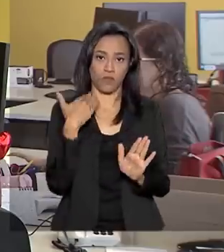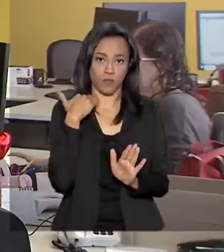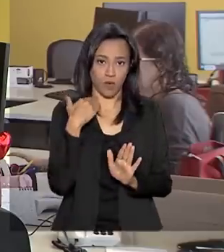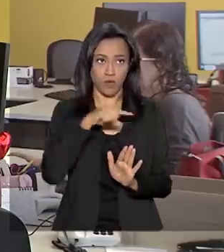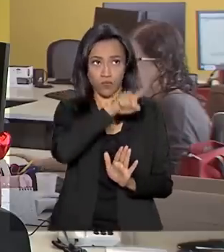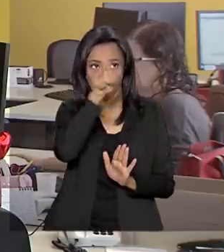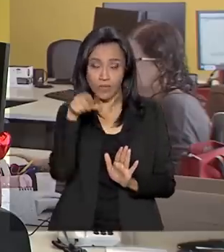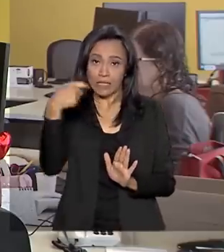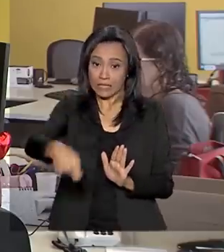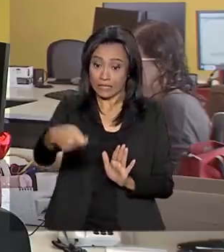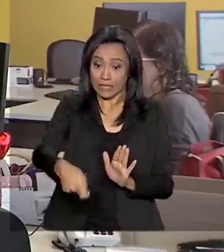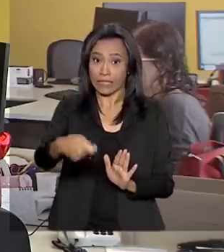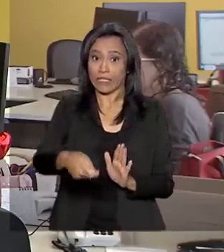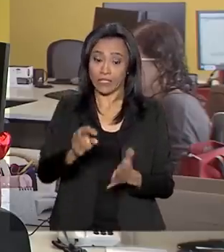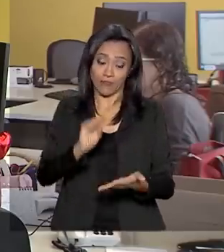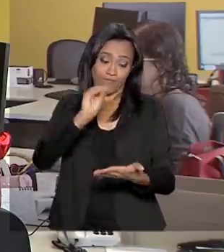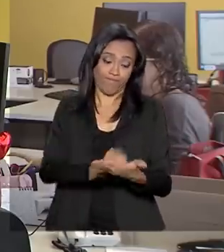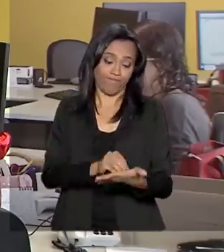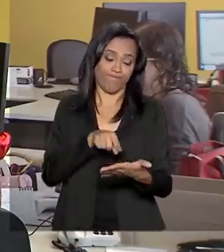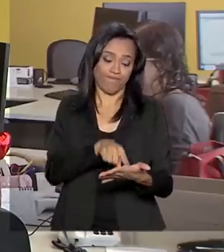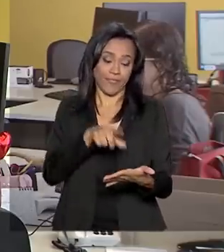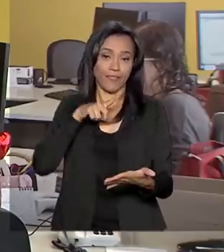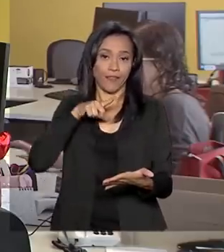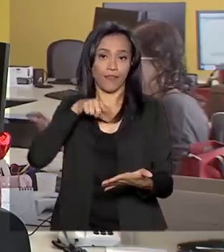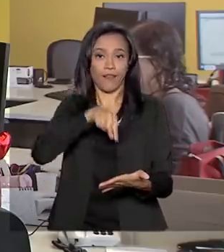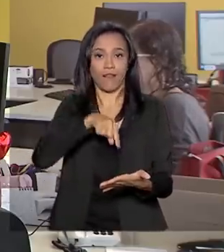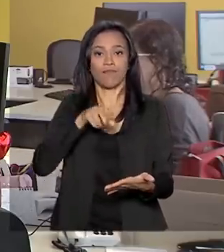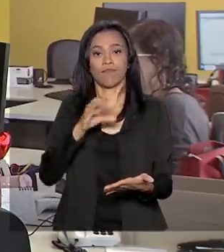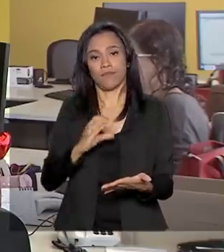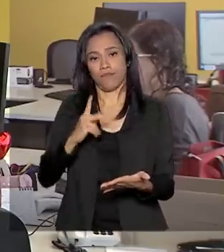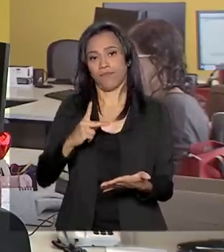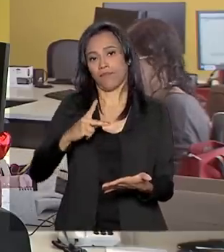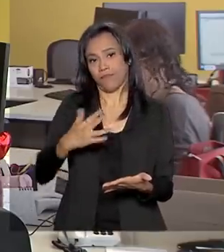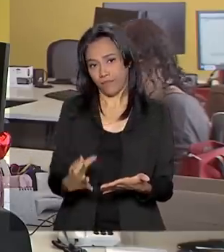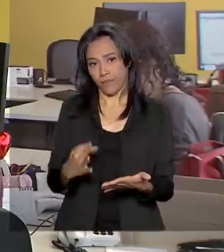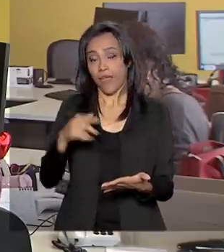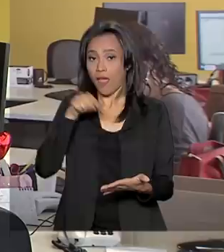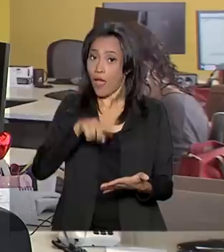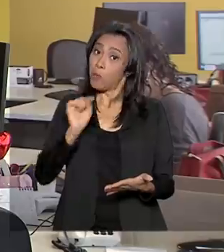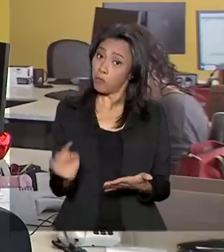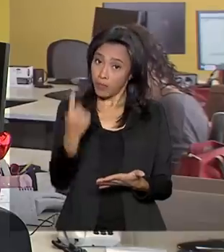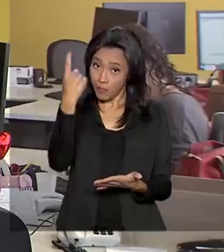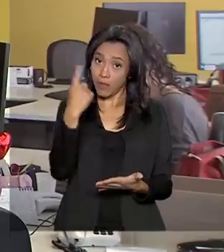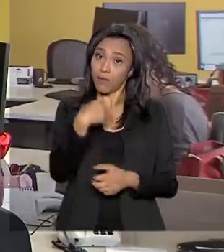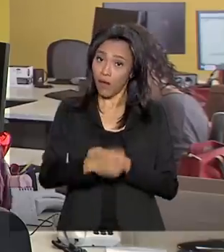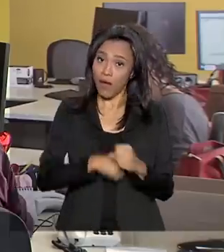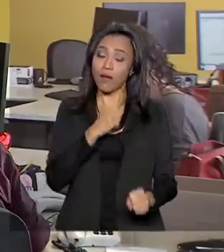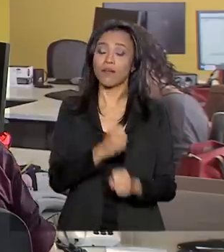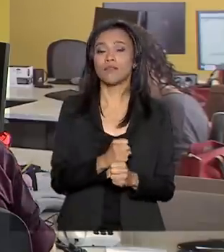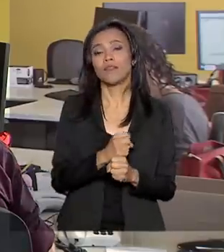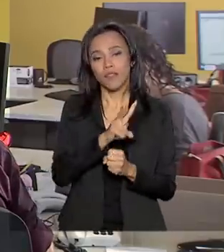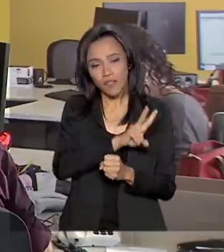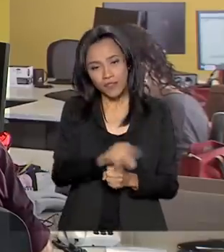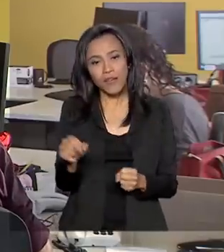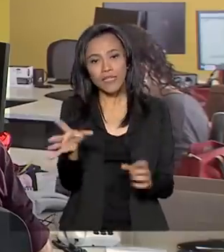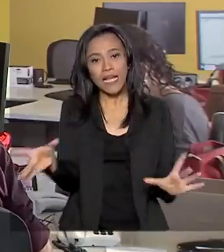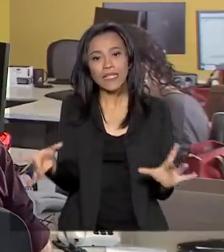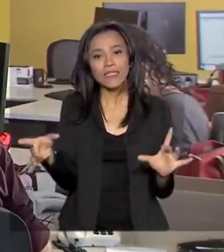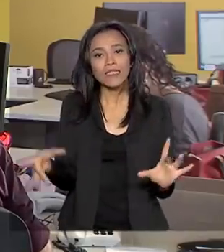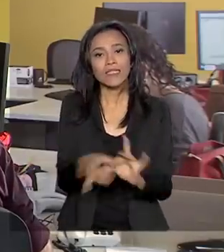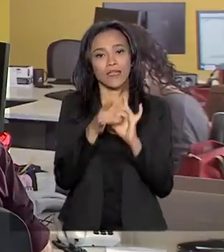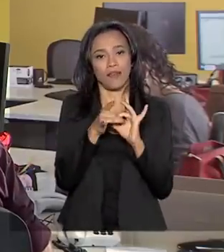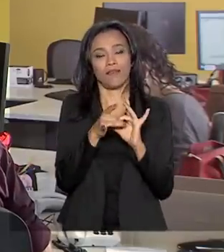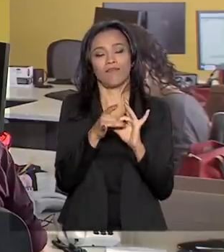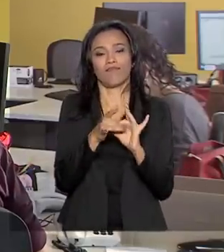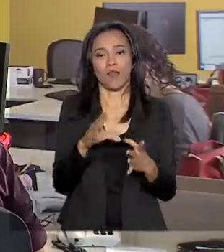exigem que boletos de cobrança sejam registrados. Esse é o primeiro ano em que os boletos do Enem vão estar atrelados ao CPF do